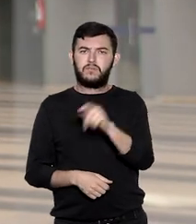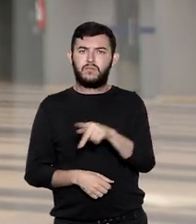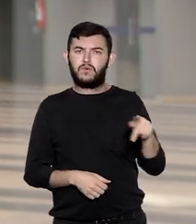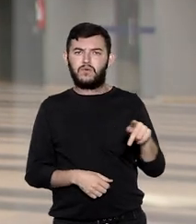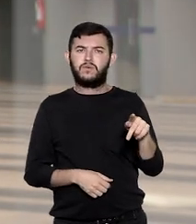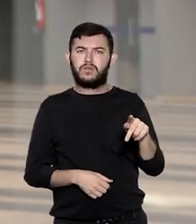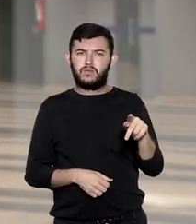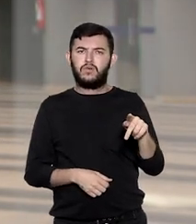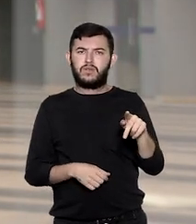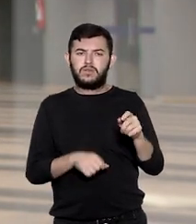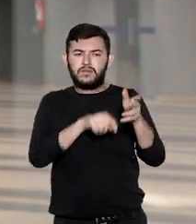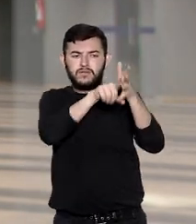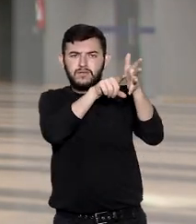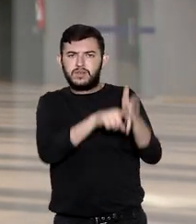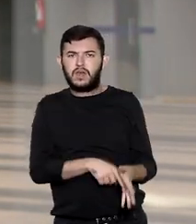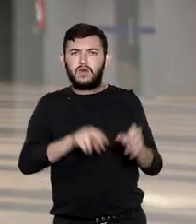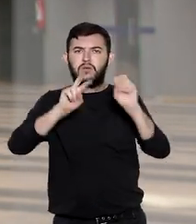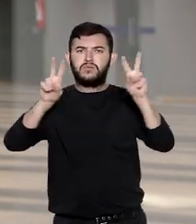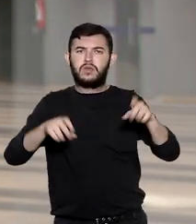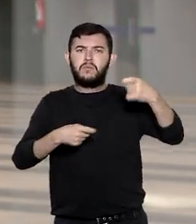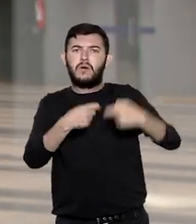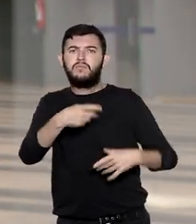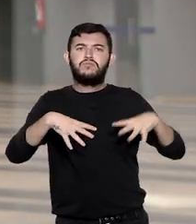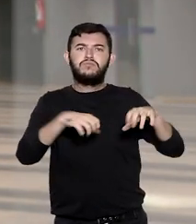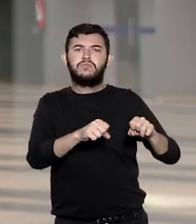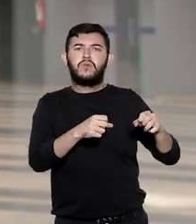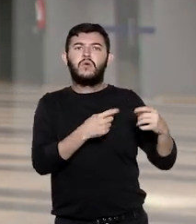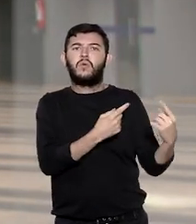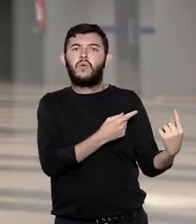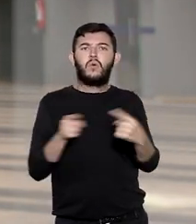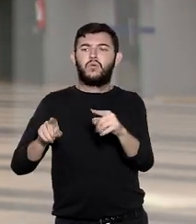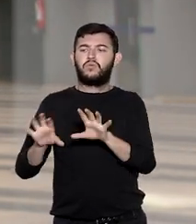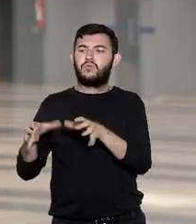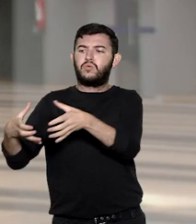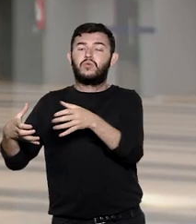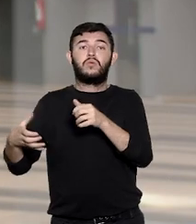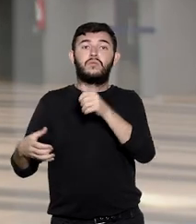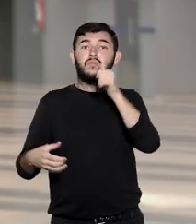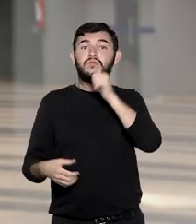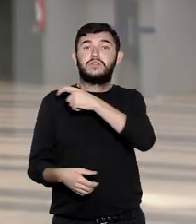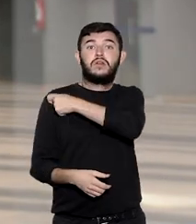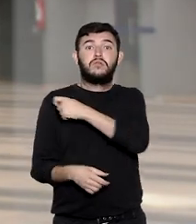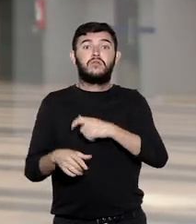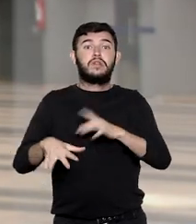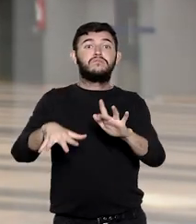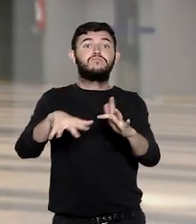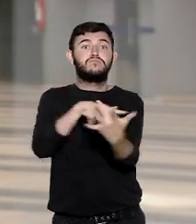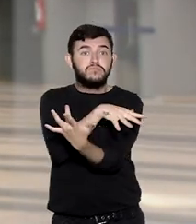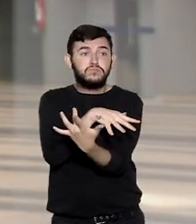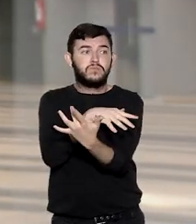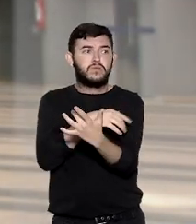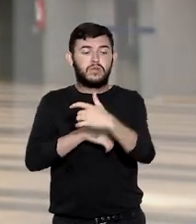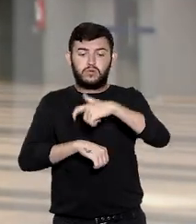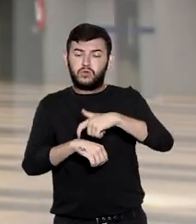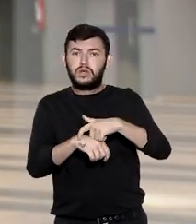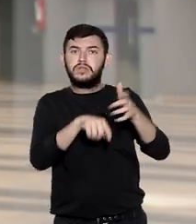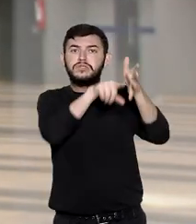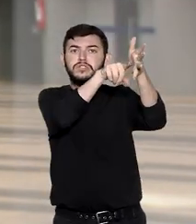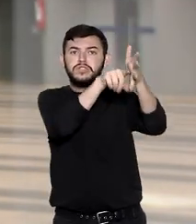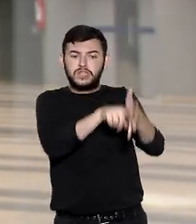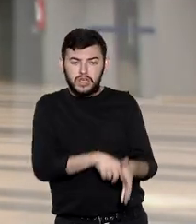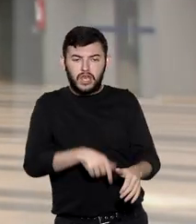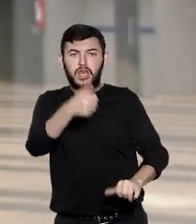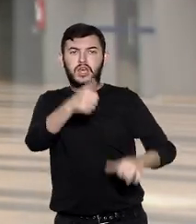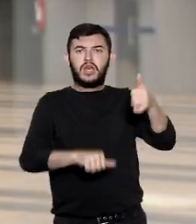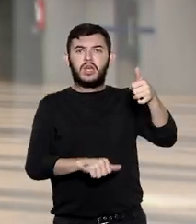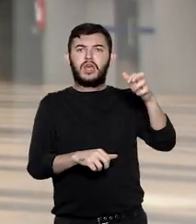ensino investigados por suposto assédio sexual contra alunas em contas de redes sociais. Durante o